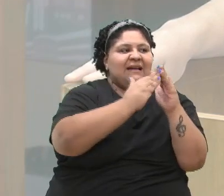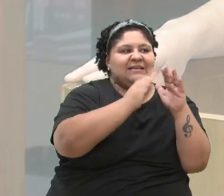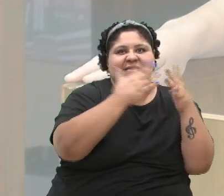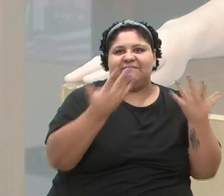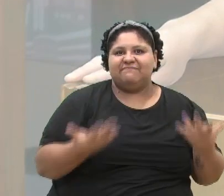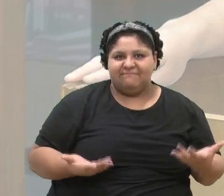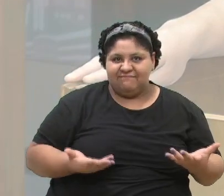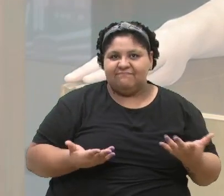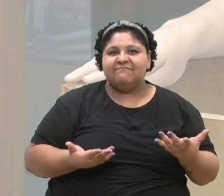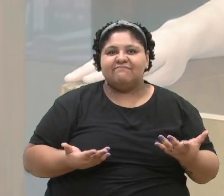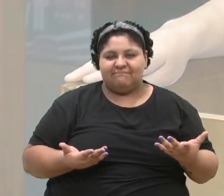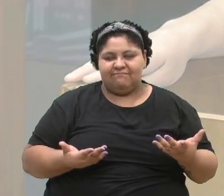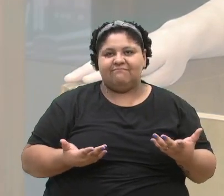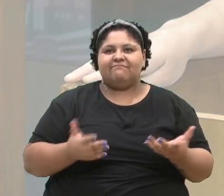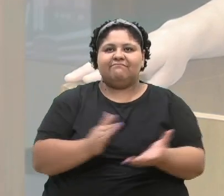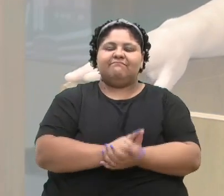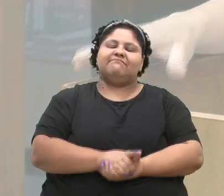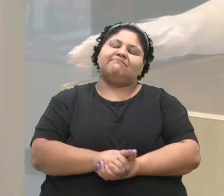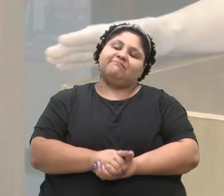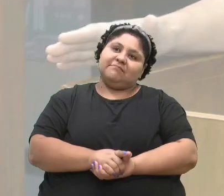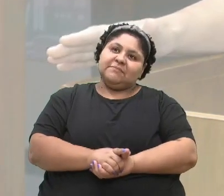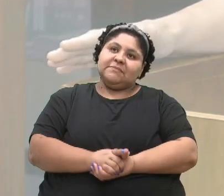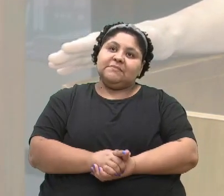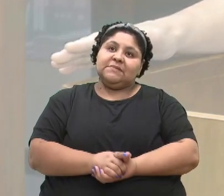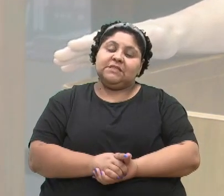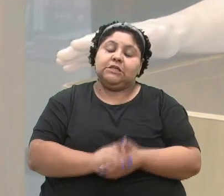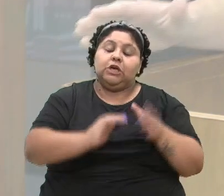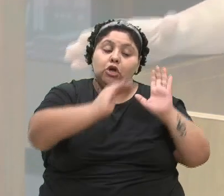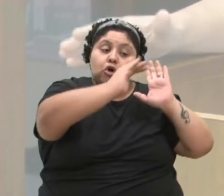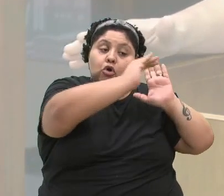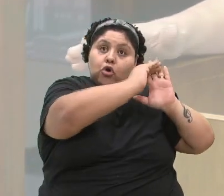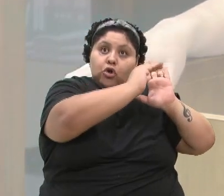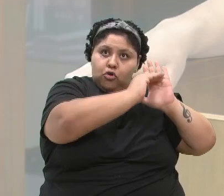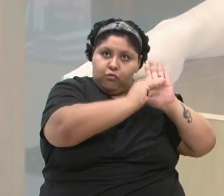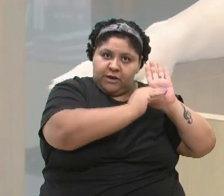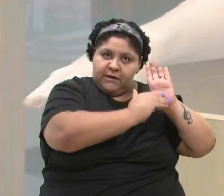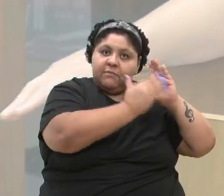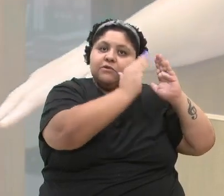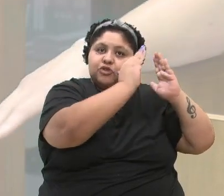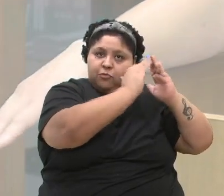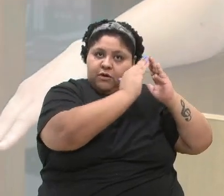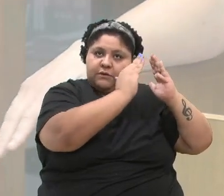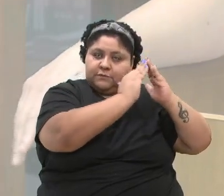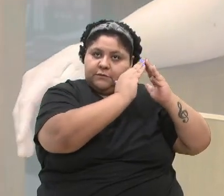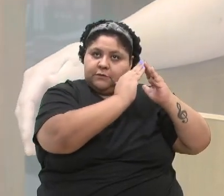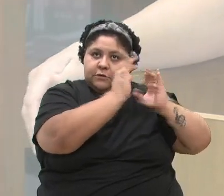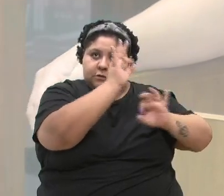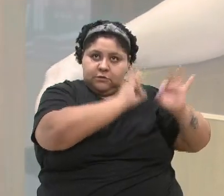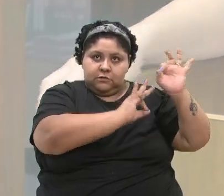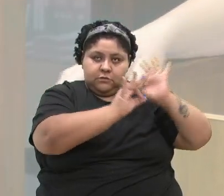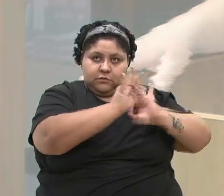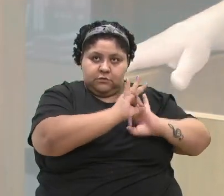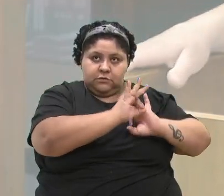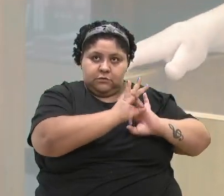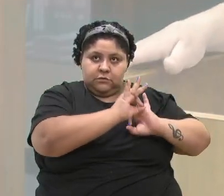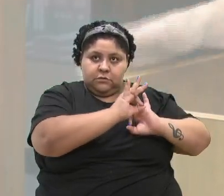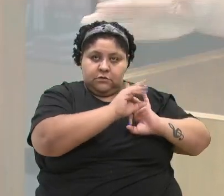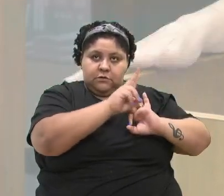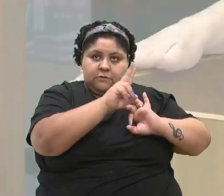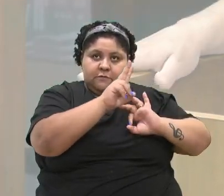Sem uma casa. O programa de moradia, gerenciado pelo colega Wagner,